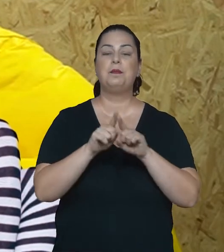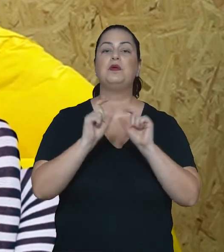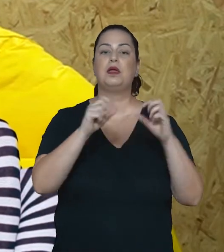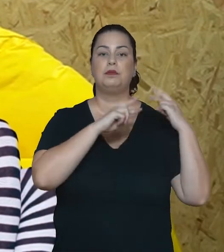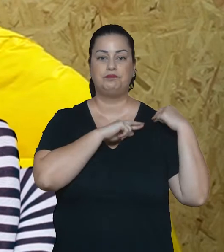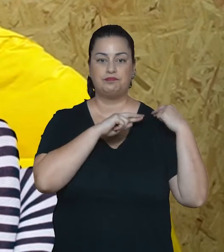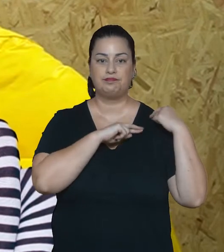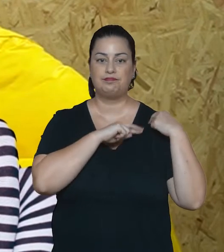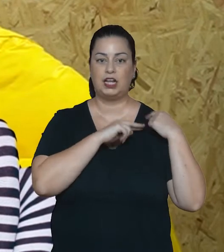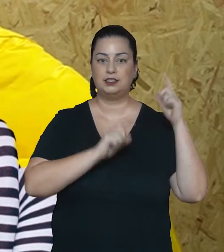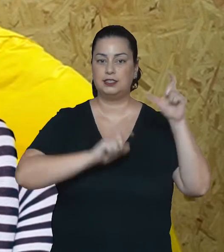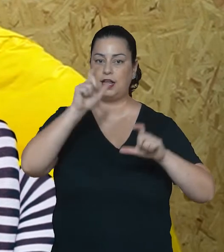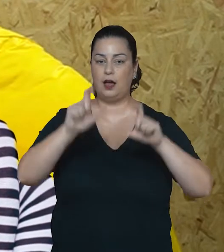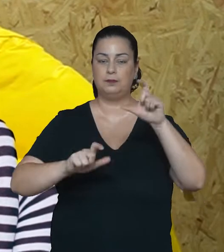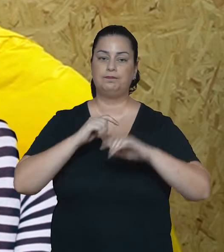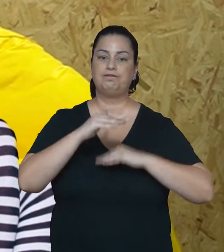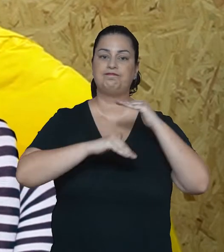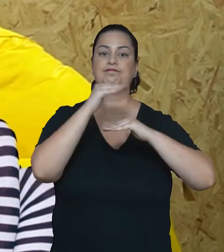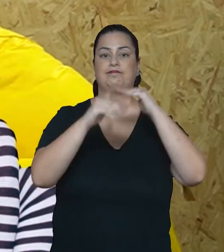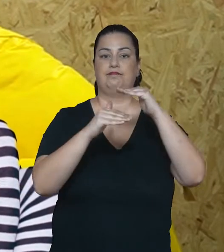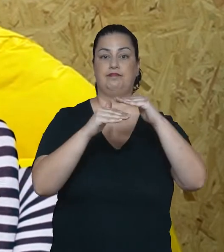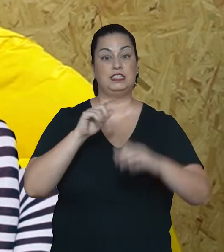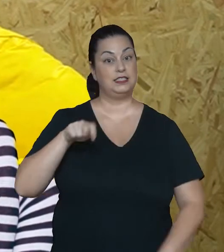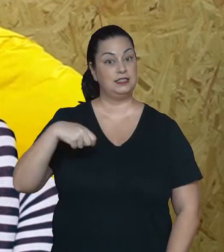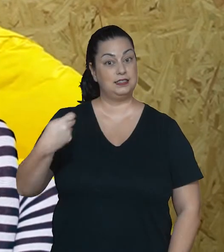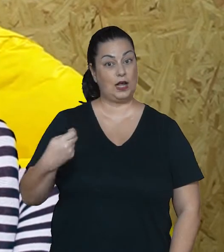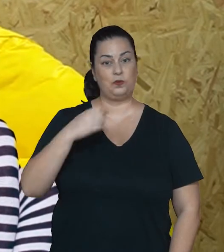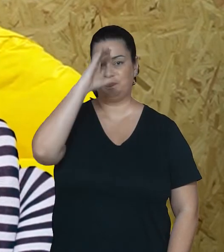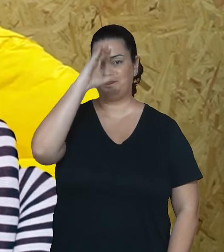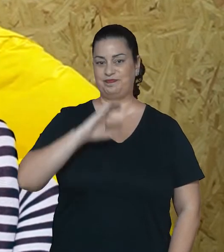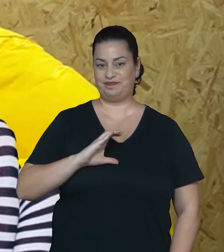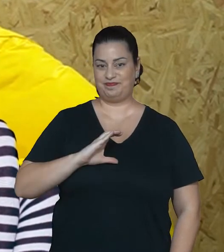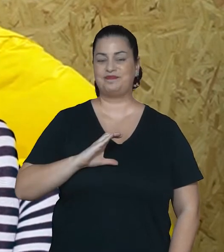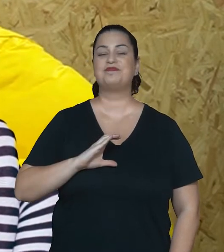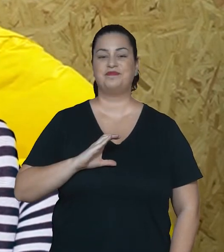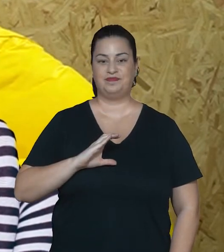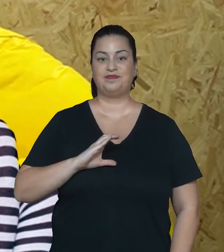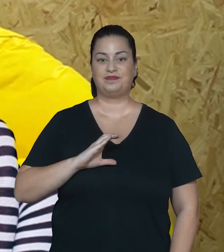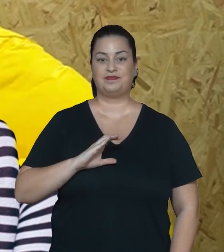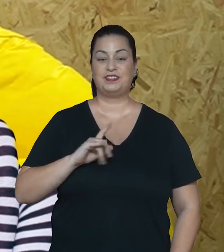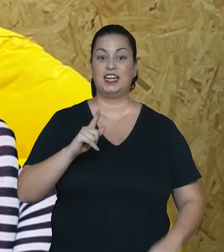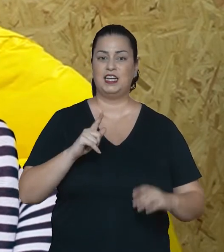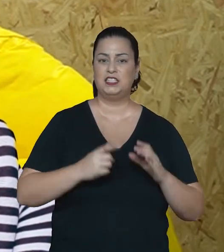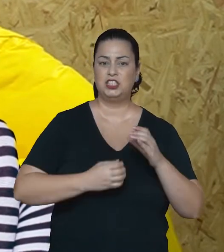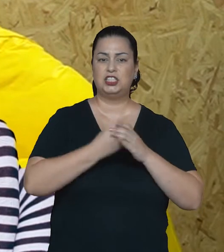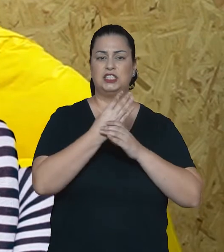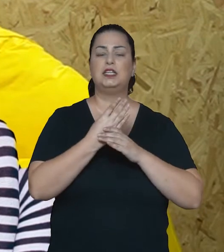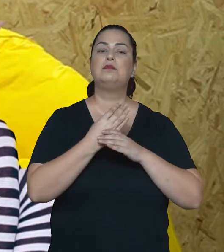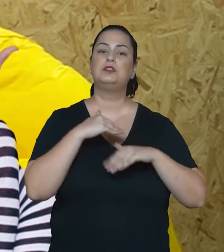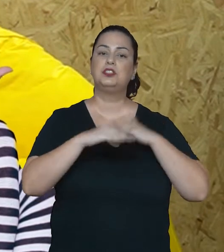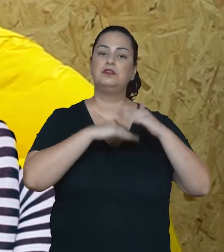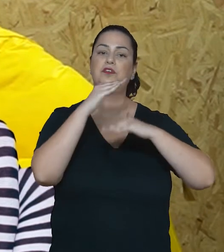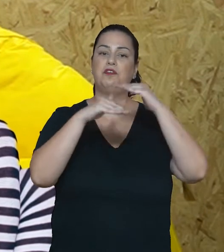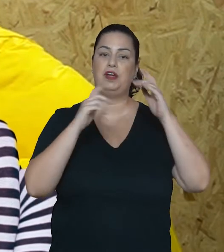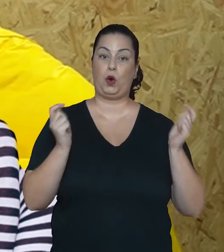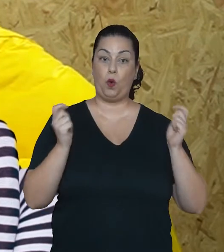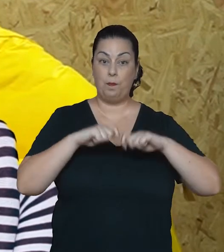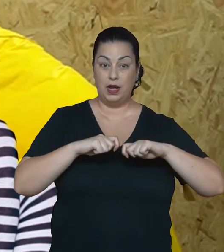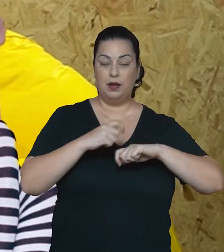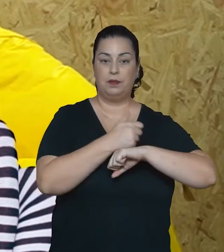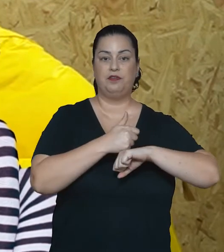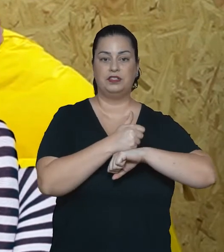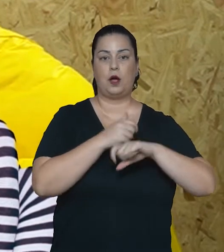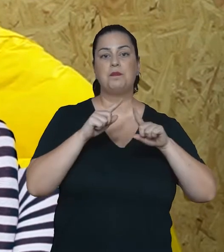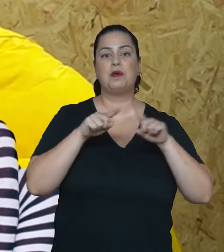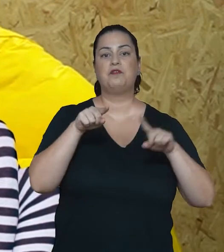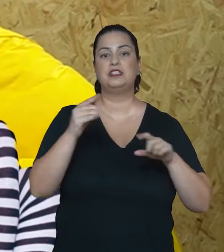comprometida com o desenvolvimento humano. Cidadania que chama. Mais que desenvolver competências profissionais,